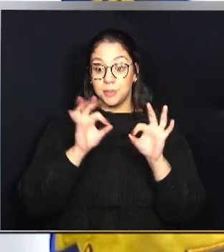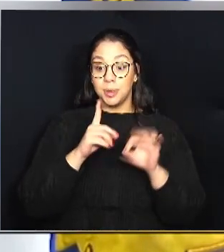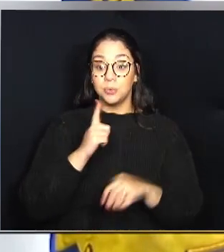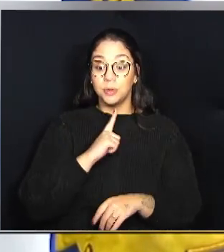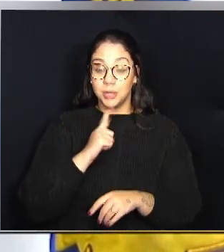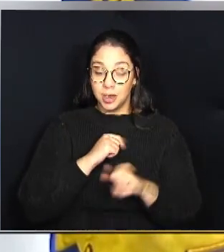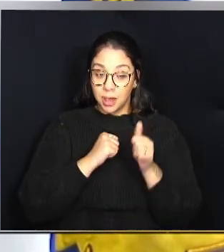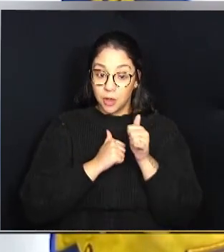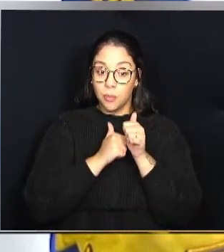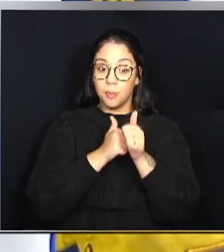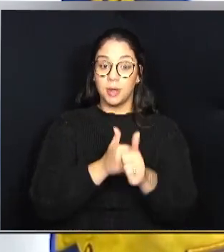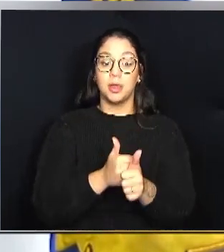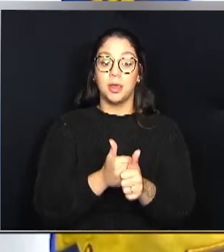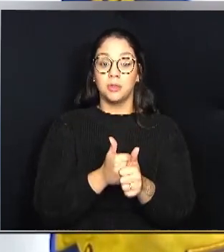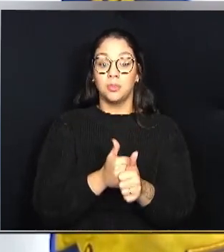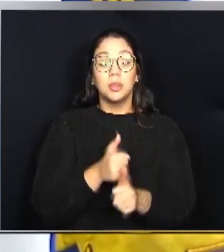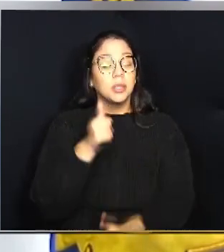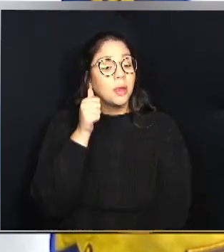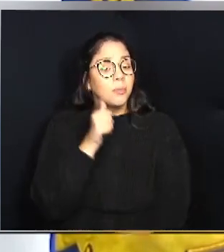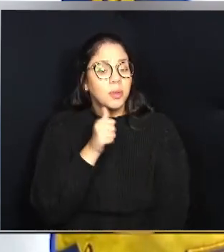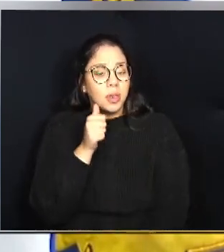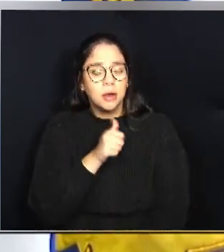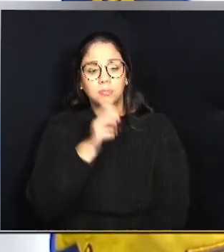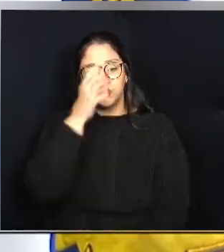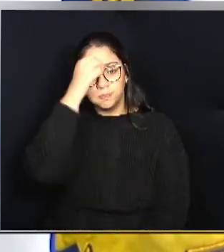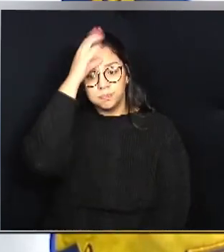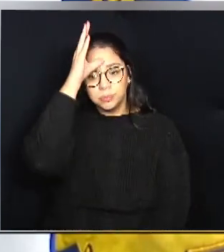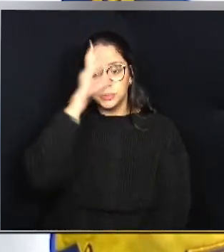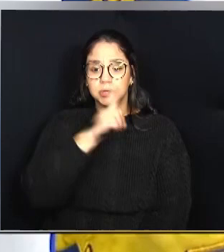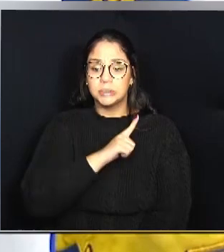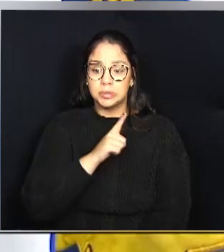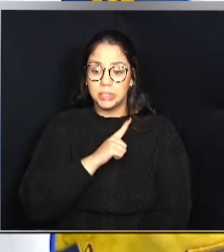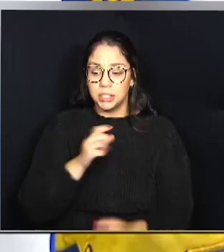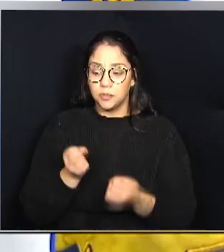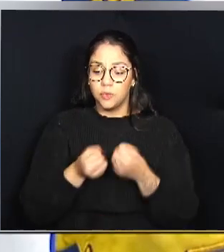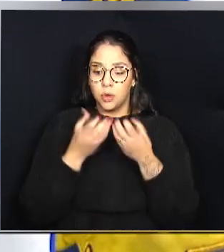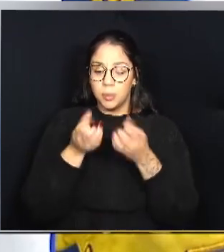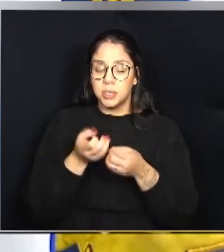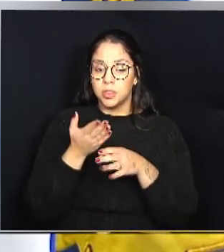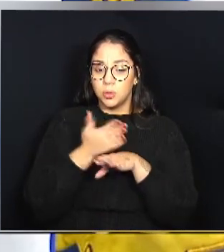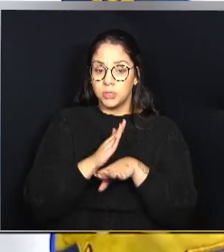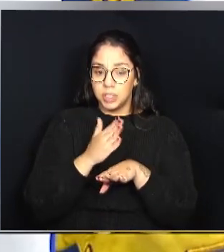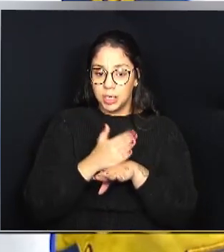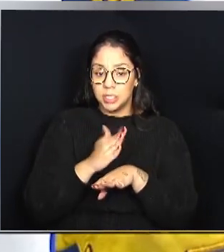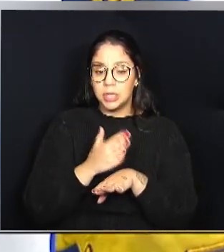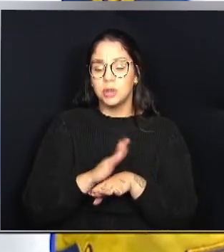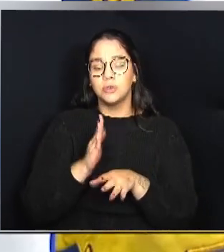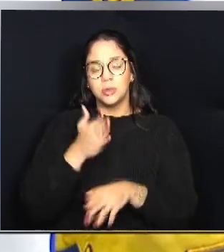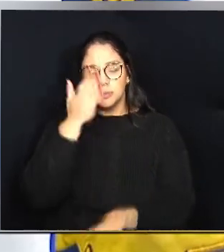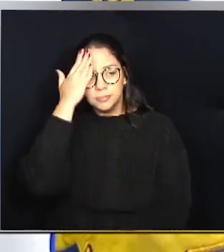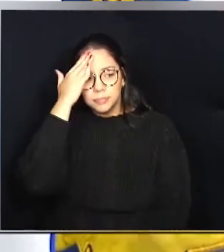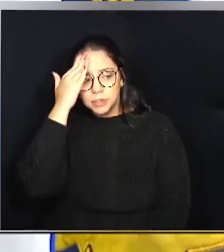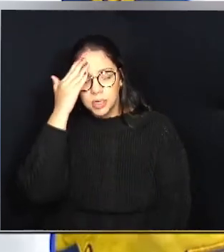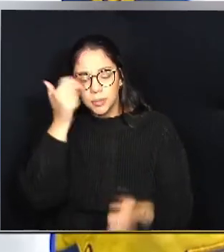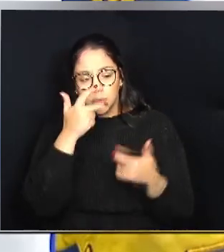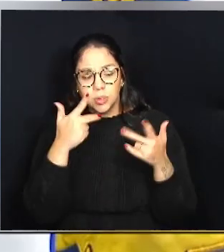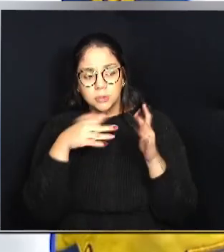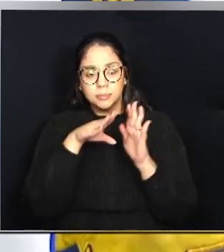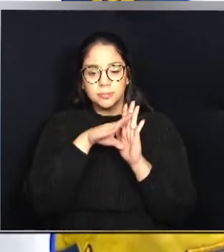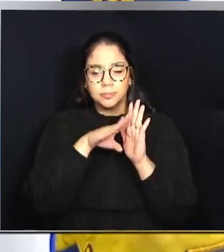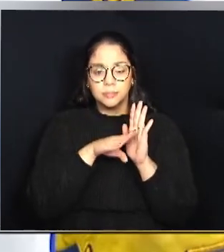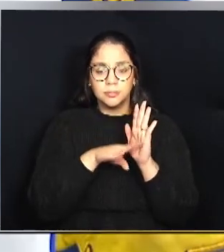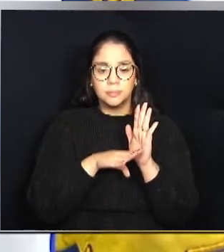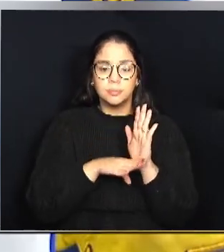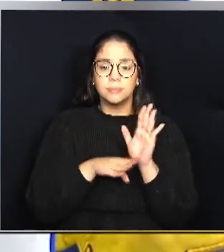gestação planejada, que seja uma gestação acompanhada, em que a mulher tenha conhecimento, informação, exercício,